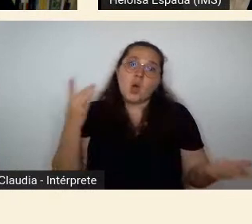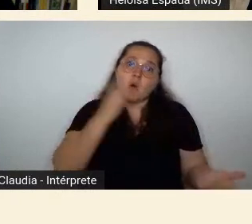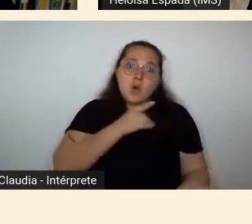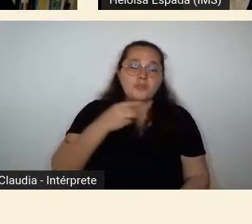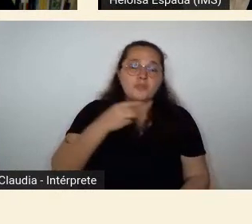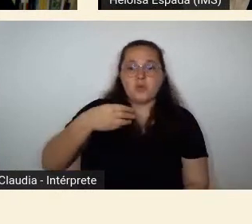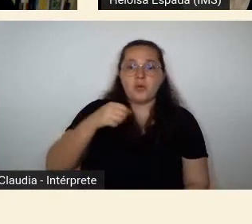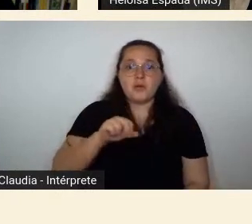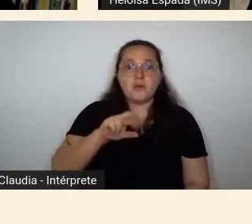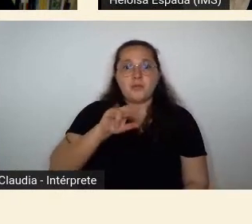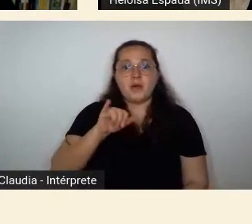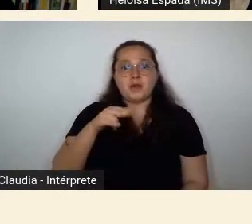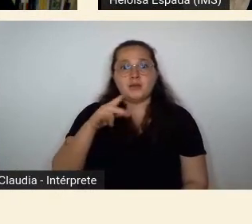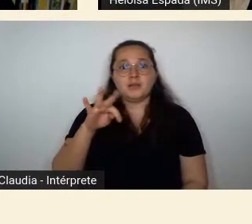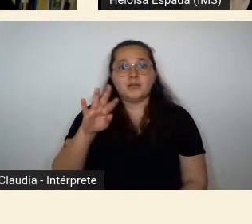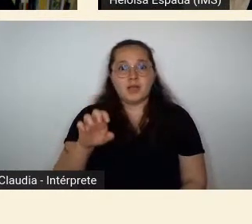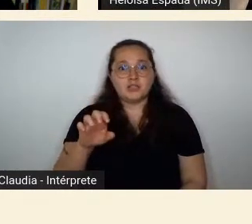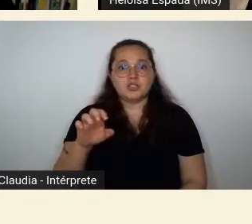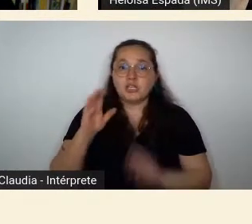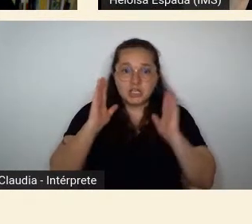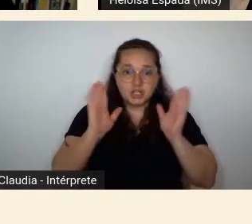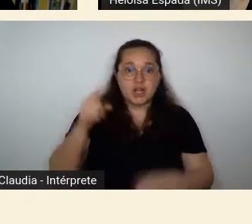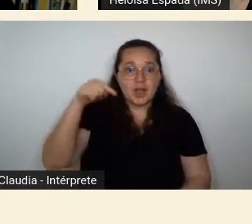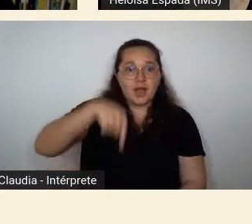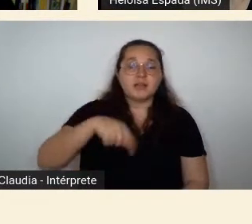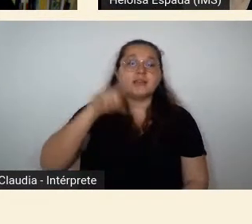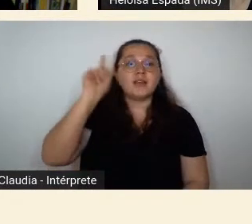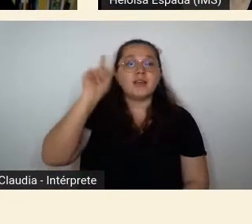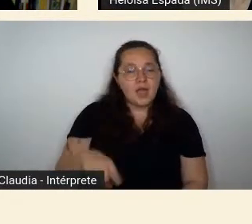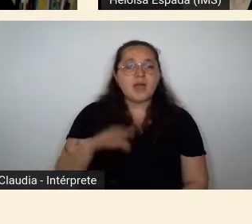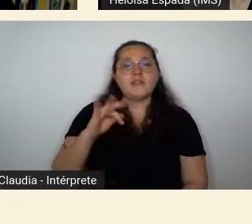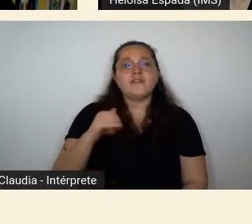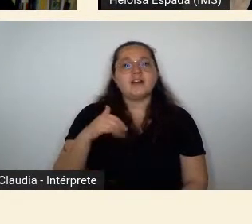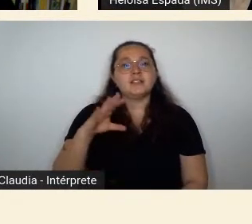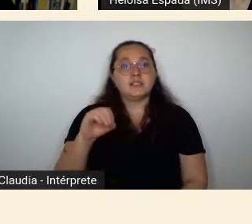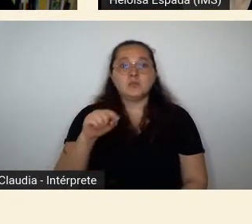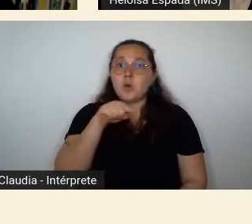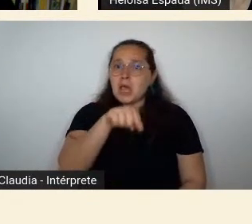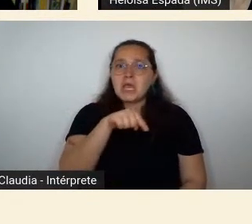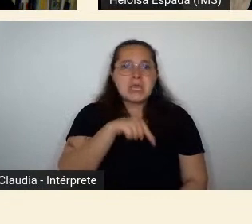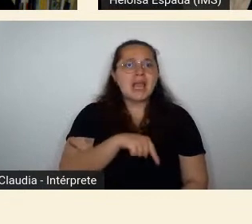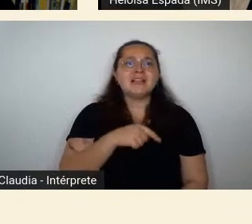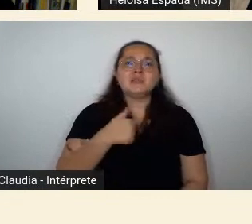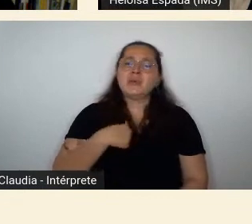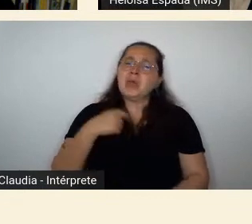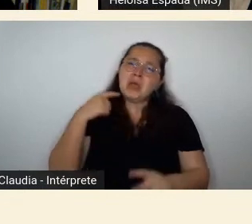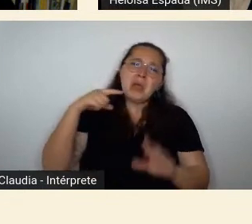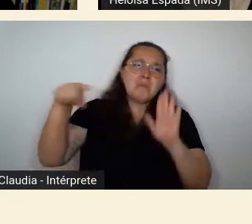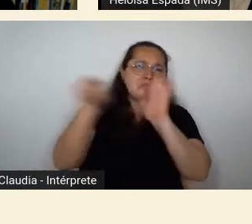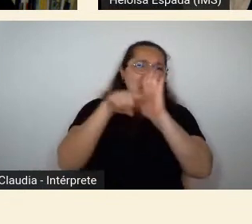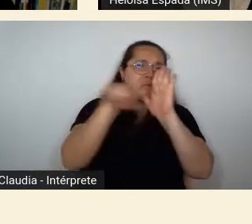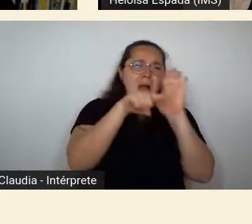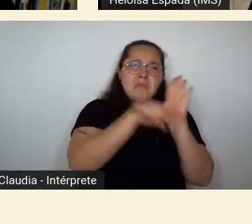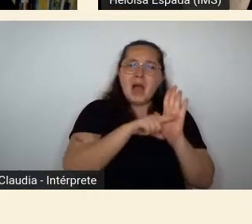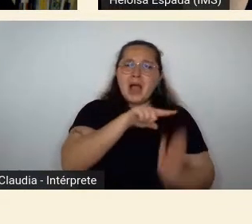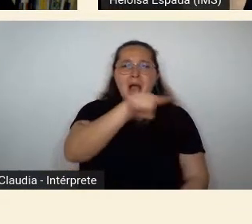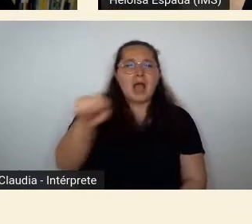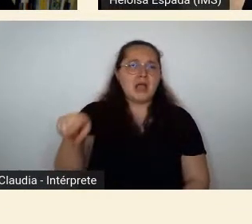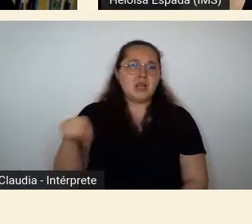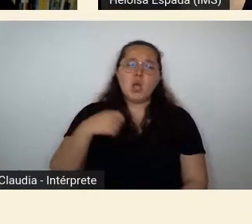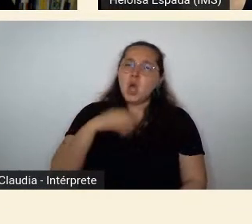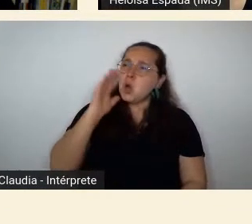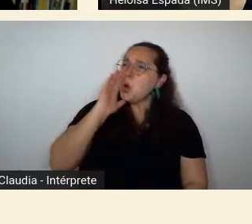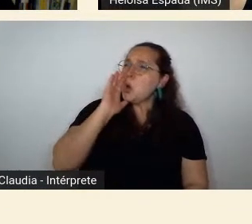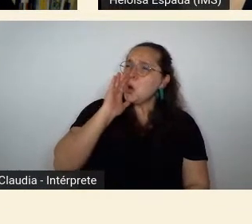em pena época já do fascismo e foi vaiado quando ele veio fazer a primeira palestra em São Paulo